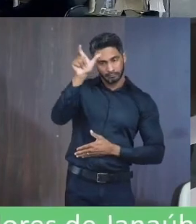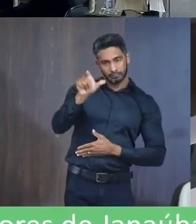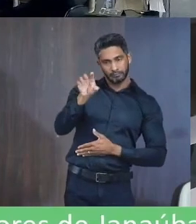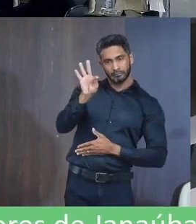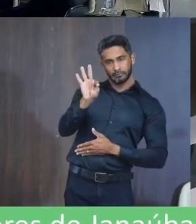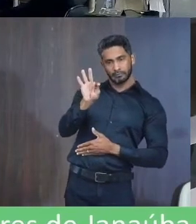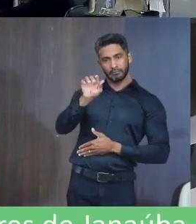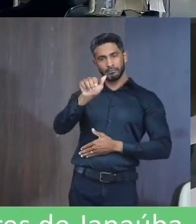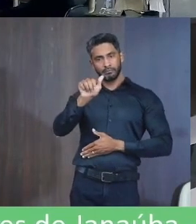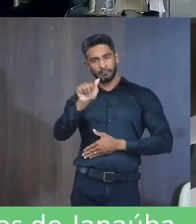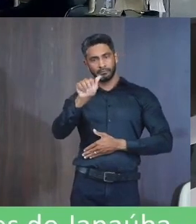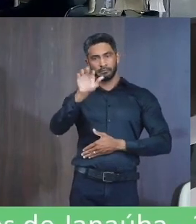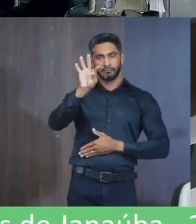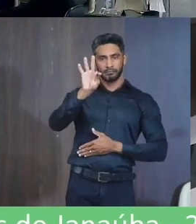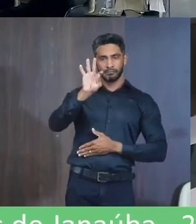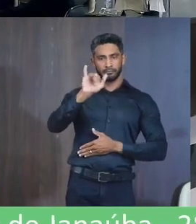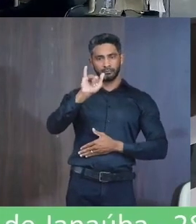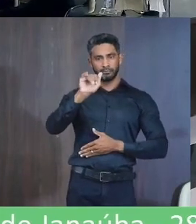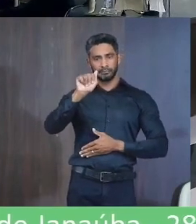Antunes